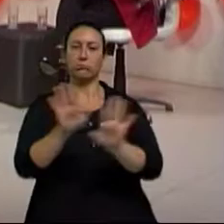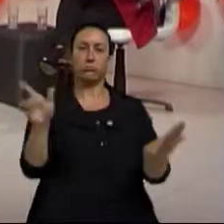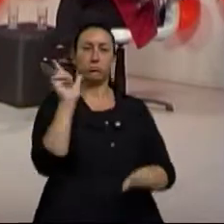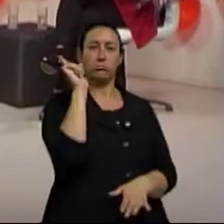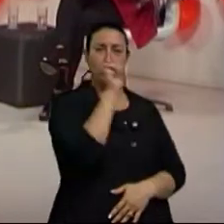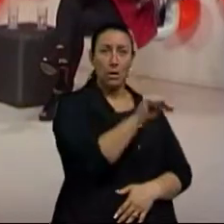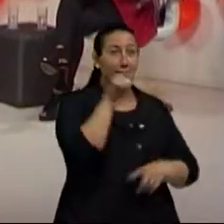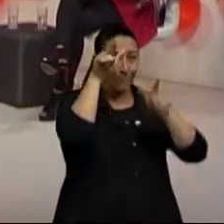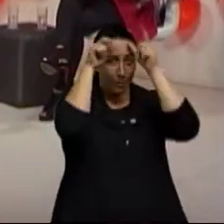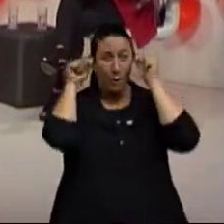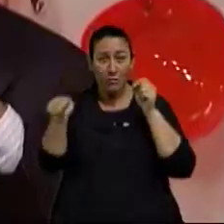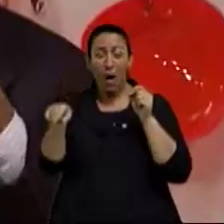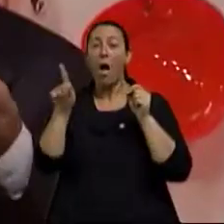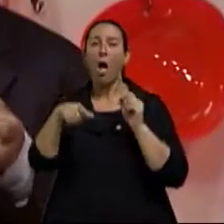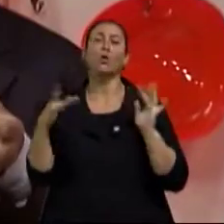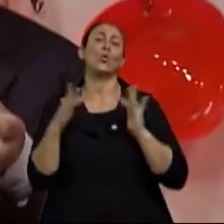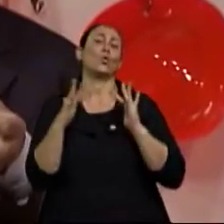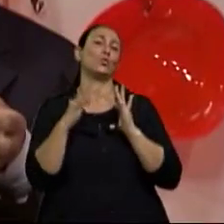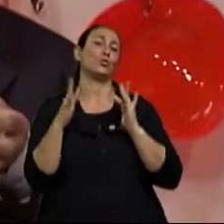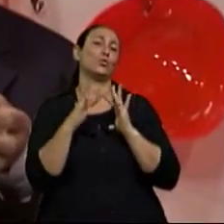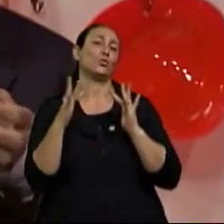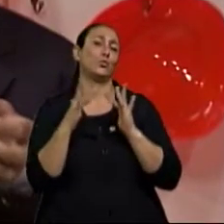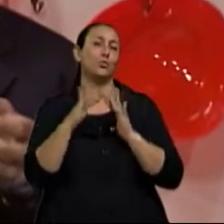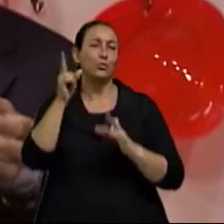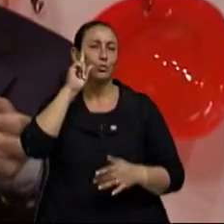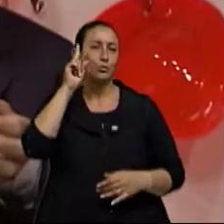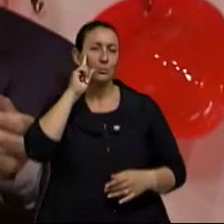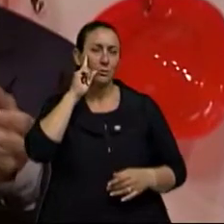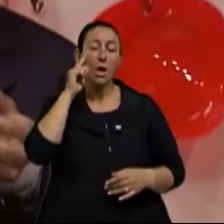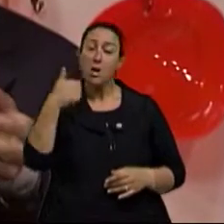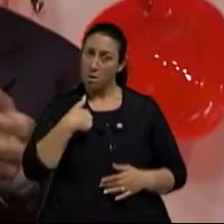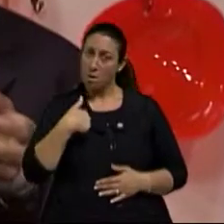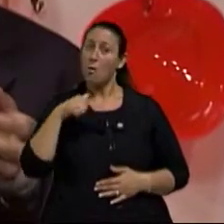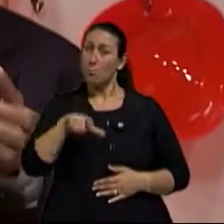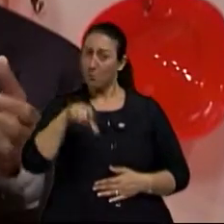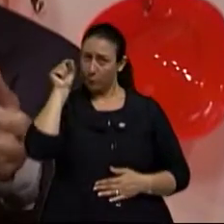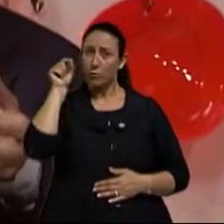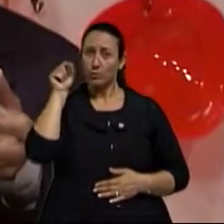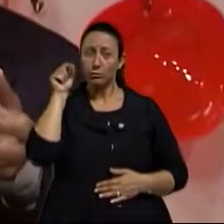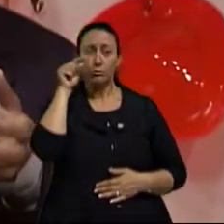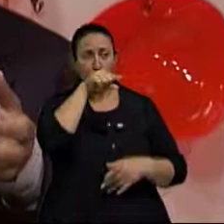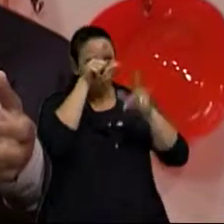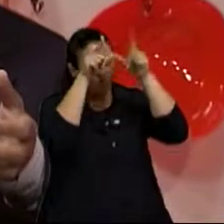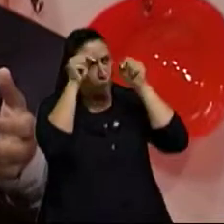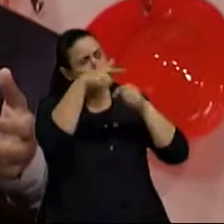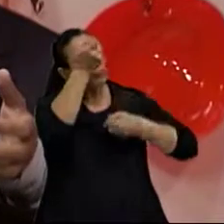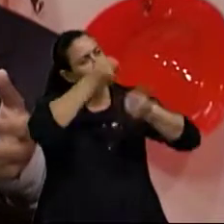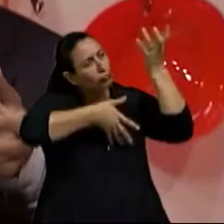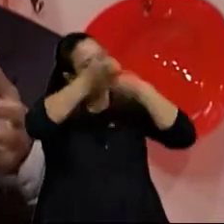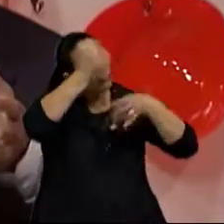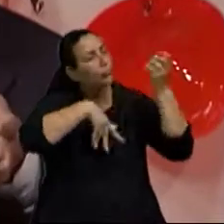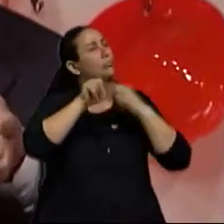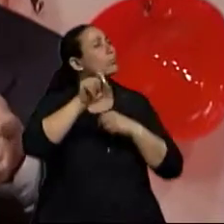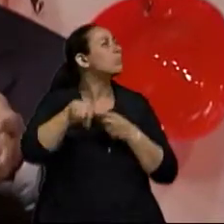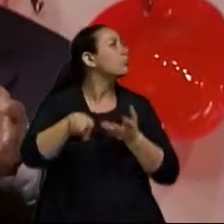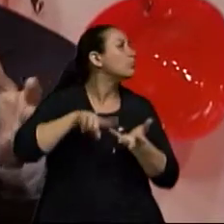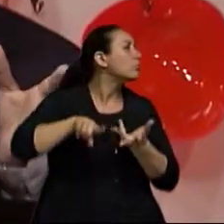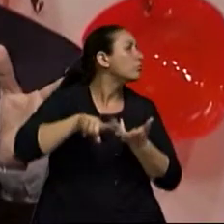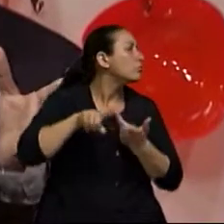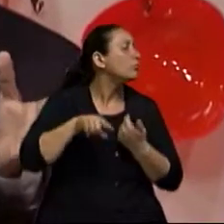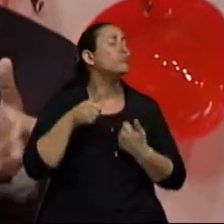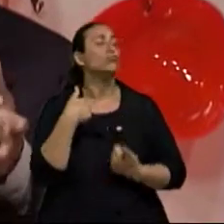papel da enfermagem, eu, por exemplo, prefiro que uma enfermeira com experiência idoso dê as orientações em relação aos